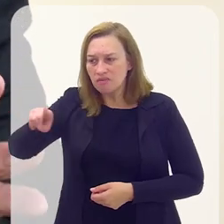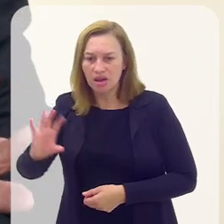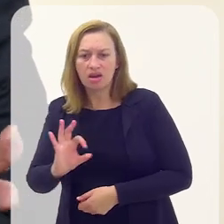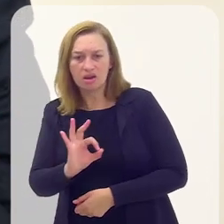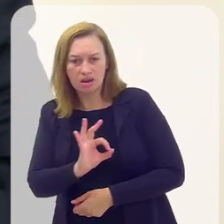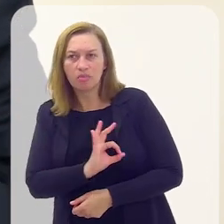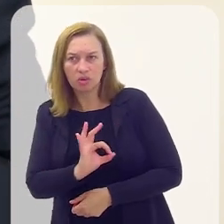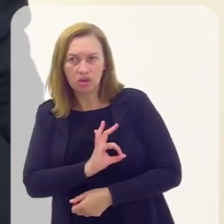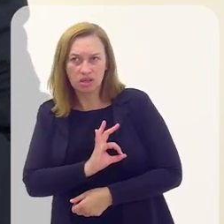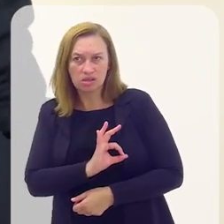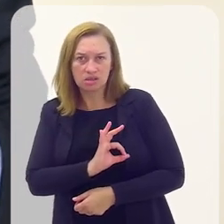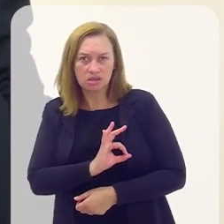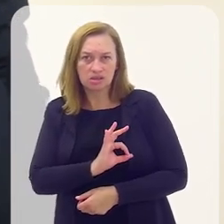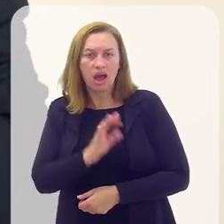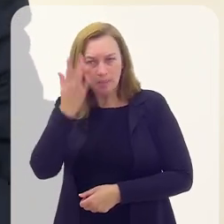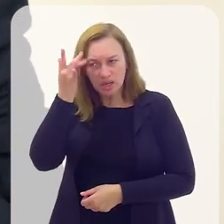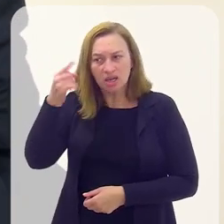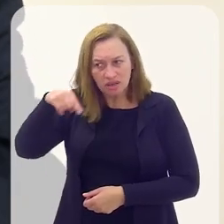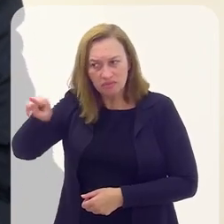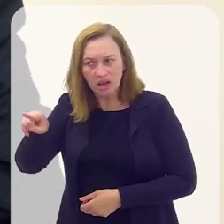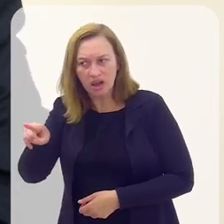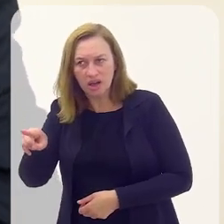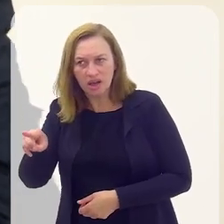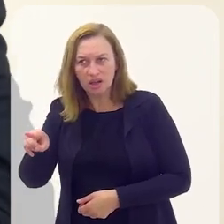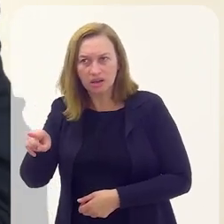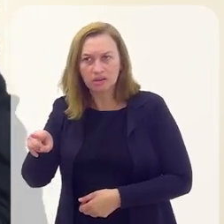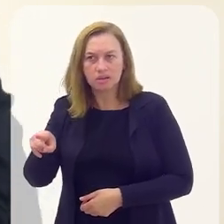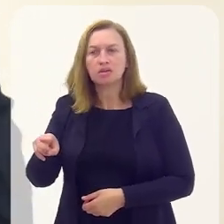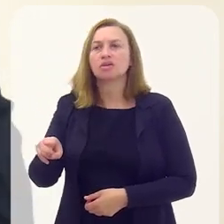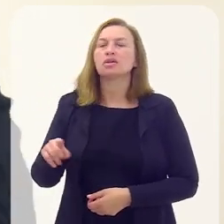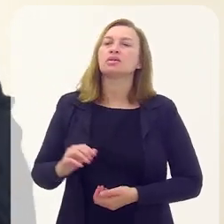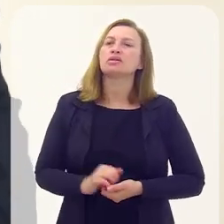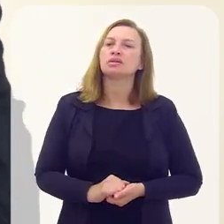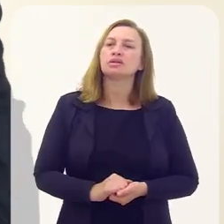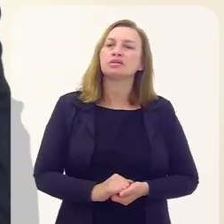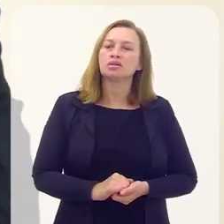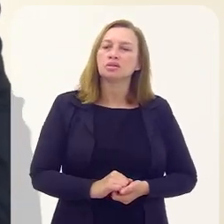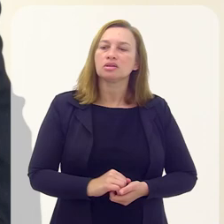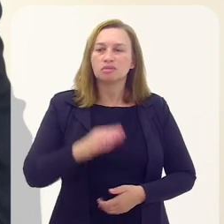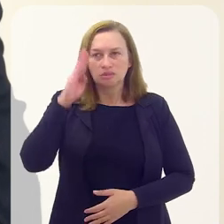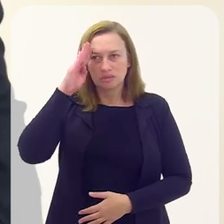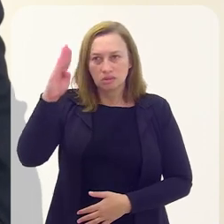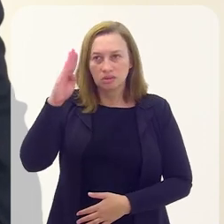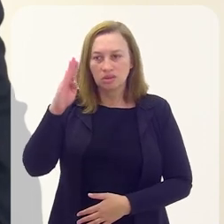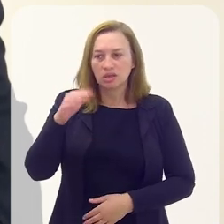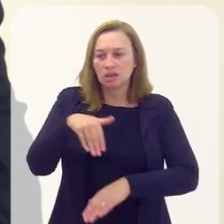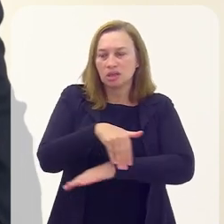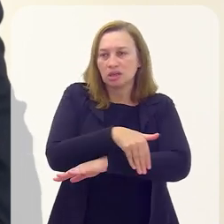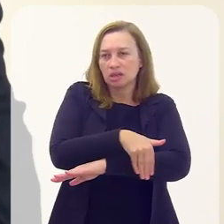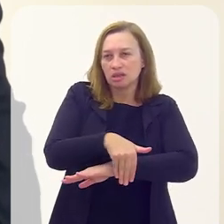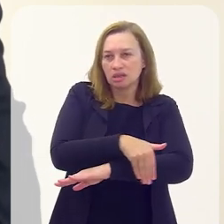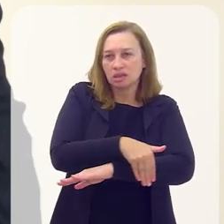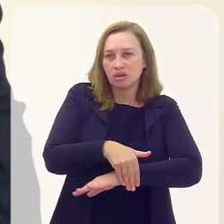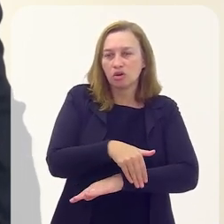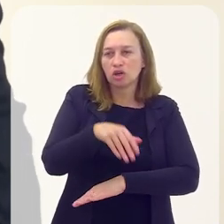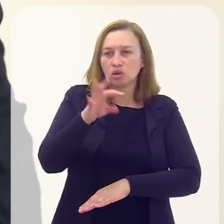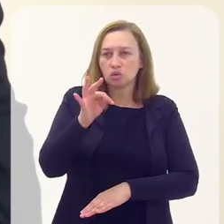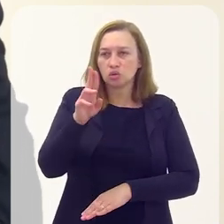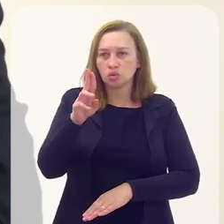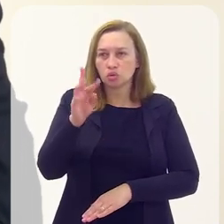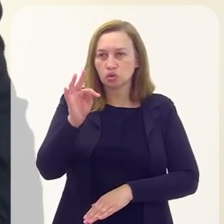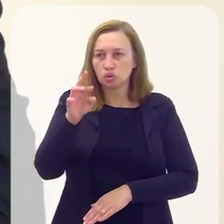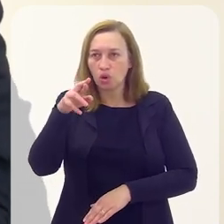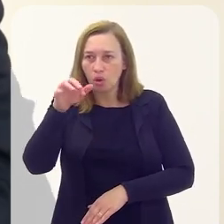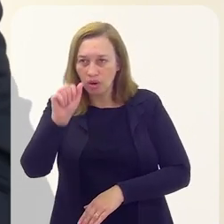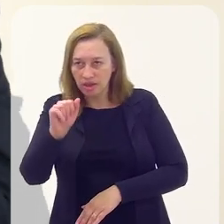apresenta de vontade própria, amanhã ele se apresenta no quartel do Exército na Rua Tutóia, em São Paulo, perto do